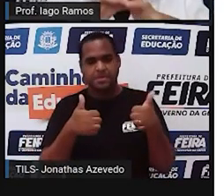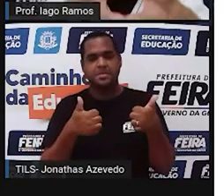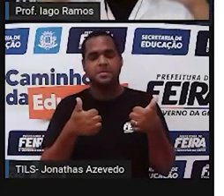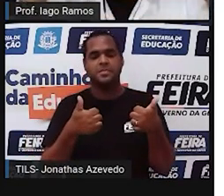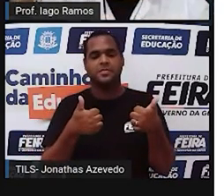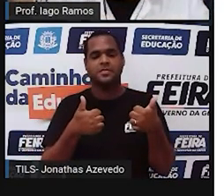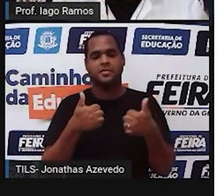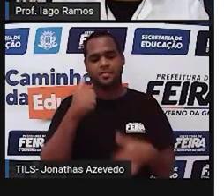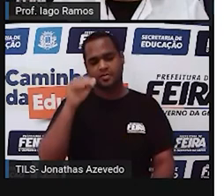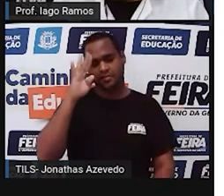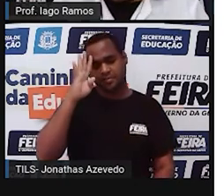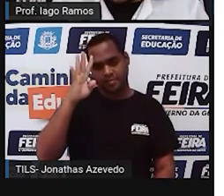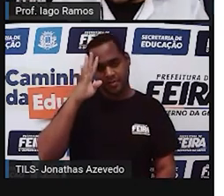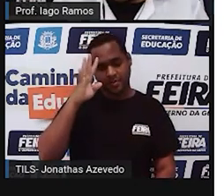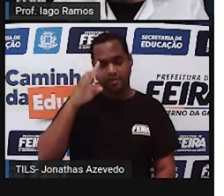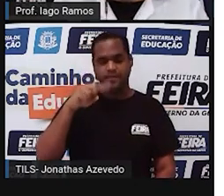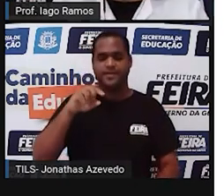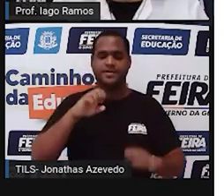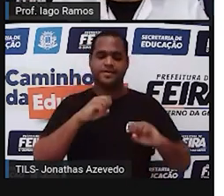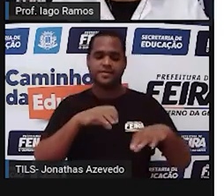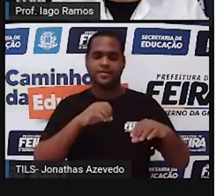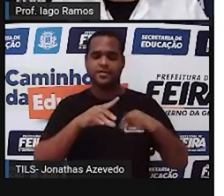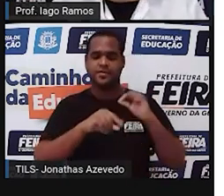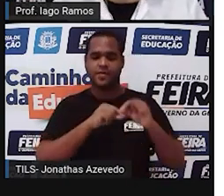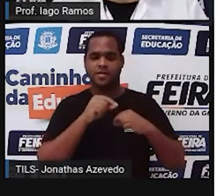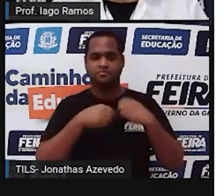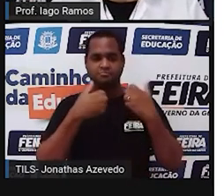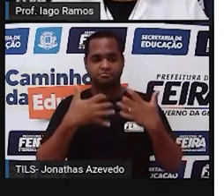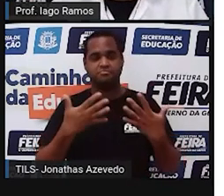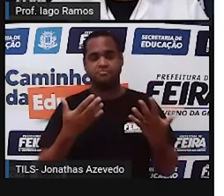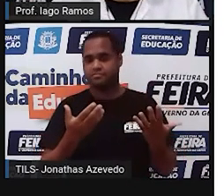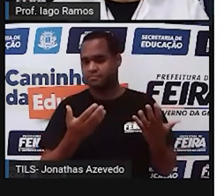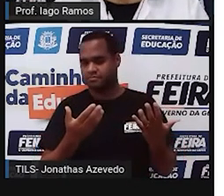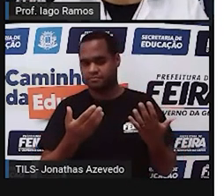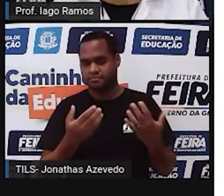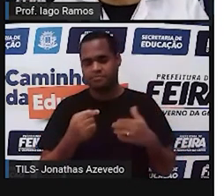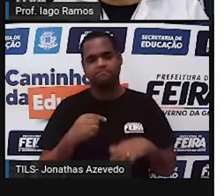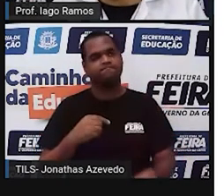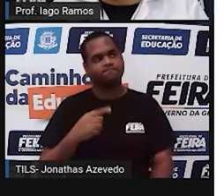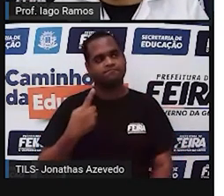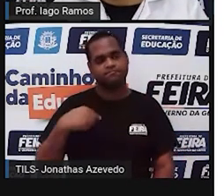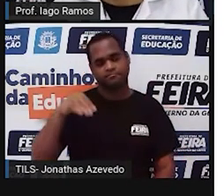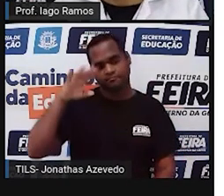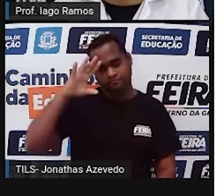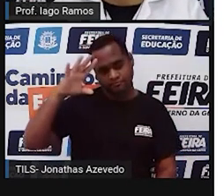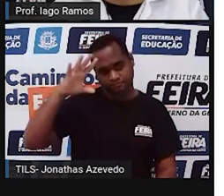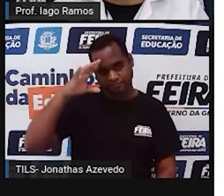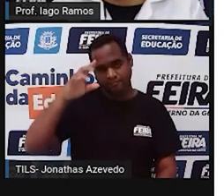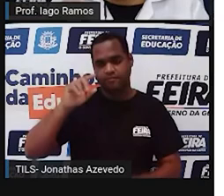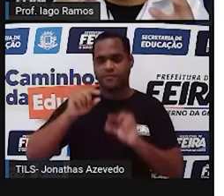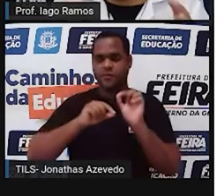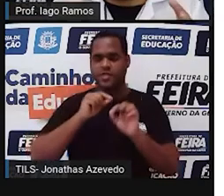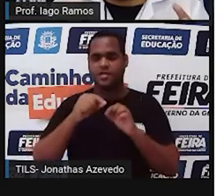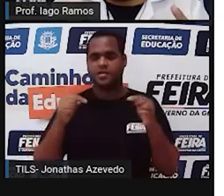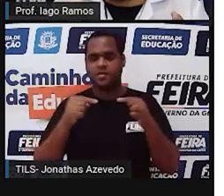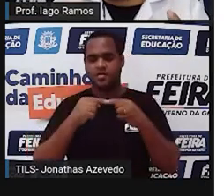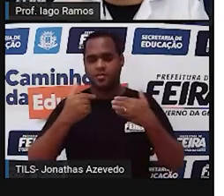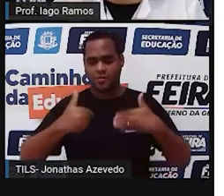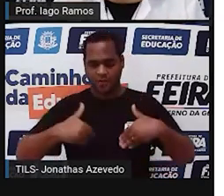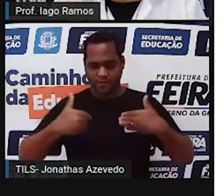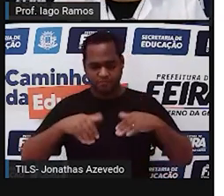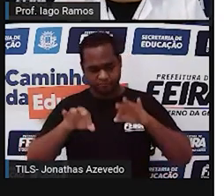pensando na aula toda de que maneira? Vamos imaginar que eu fosse elaborar uma prova